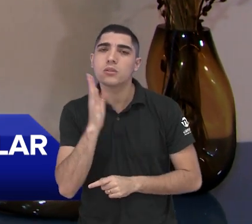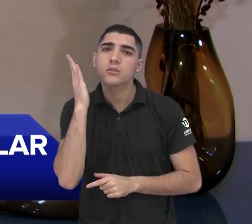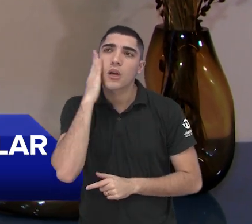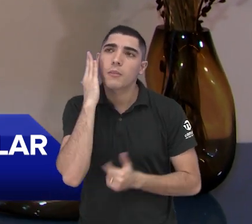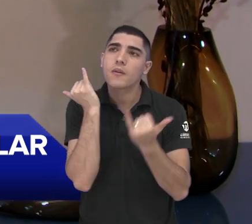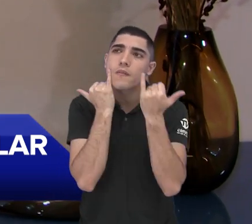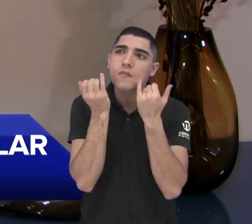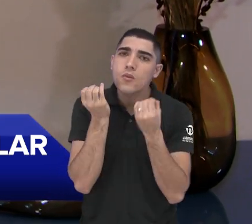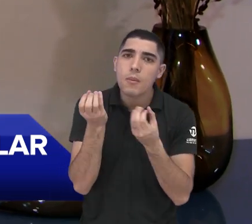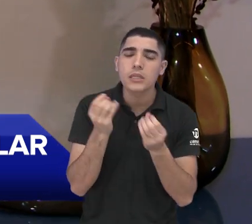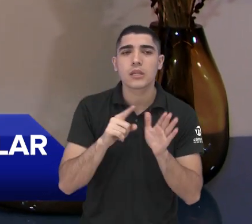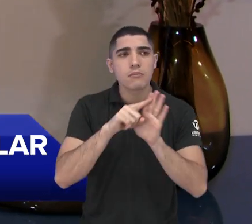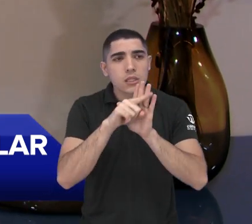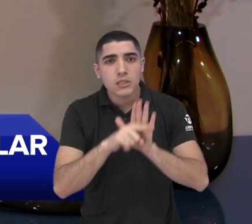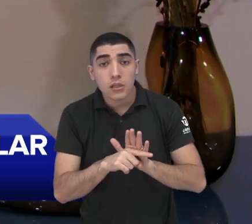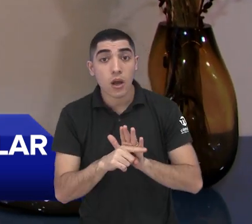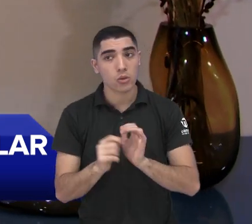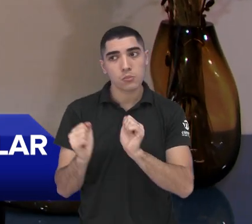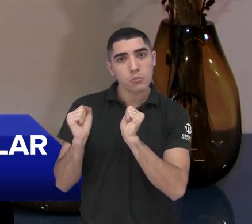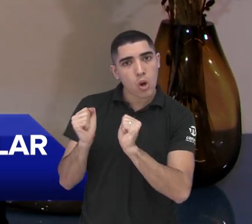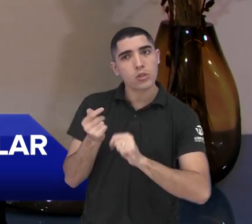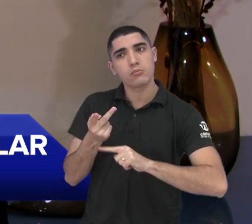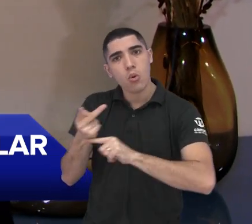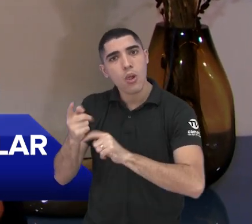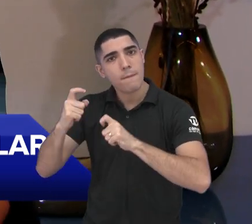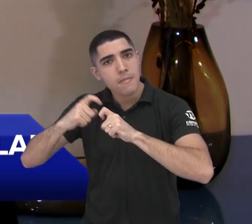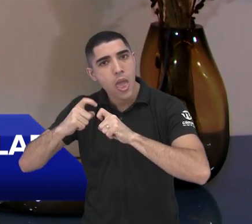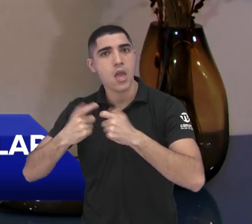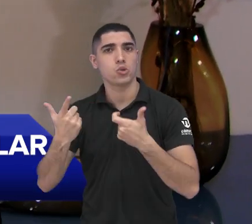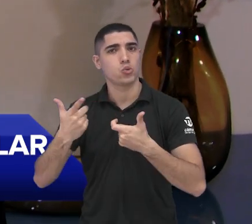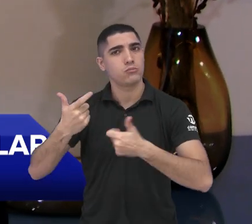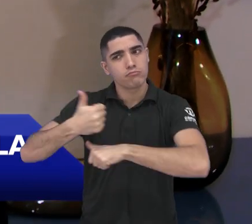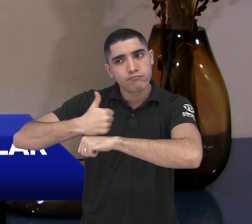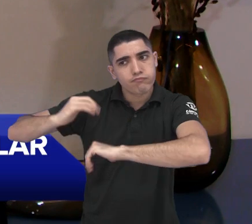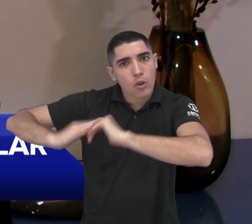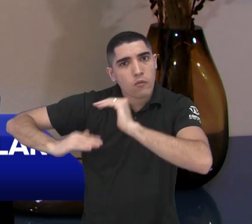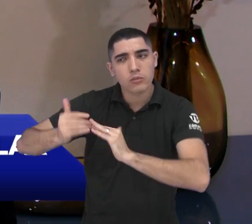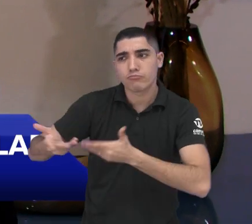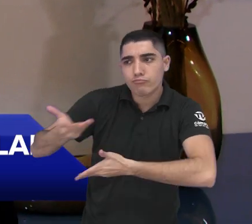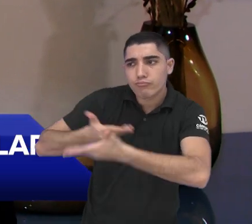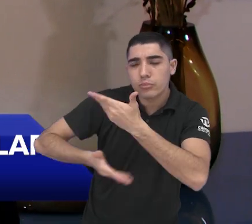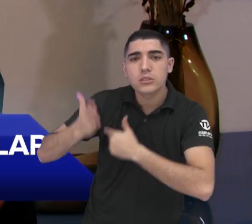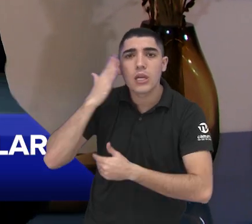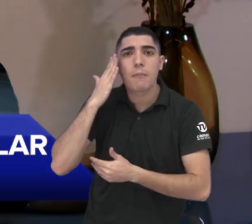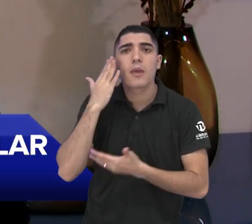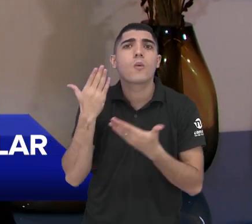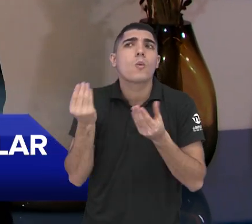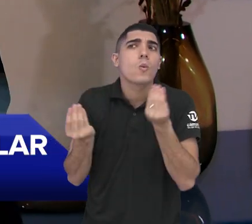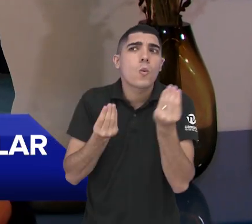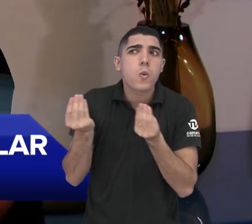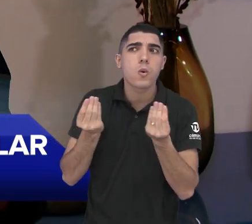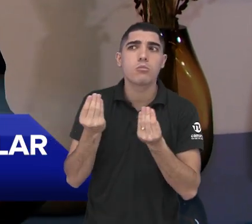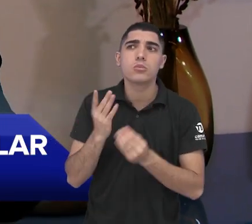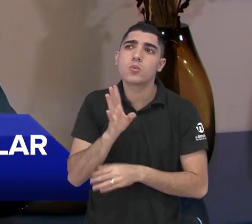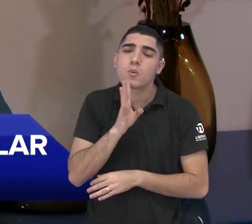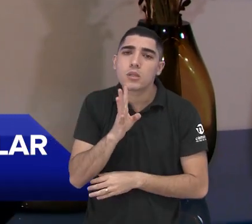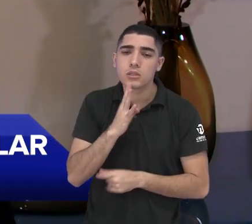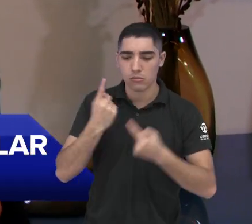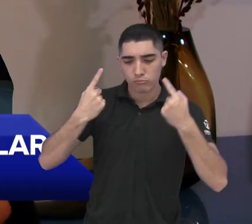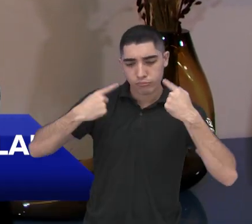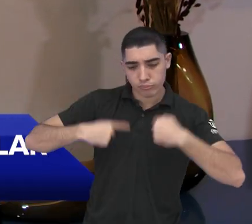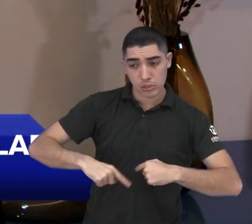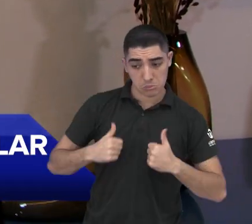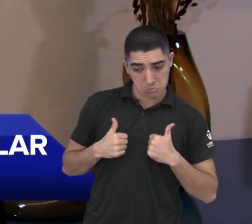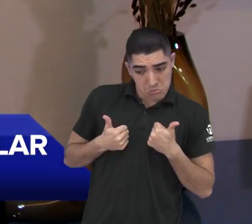para entender, junto com o médico, com o especialista, qual o melhor momento de procurar informação, enfim, de